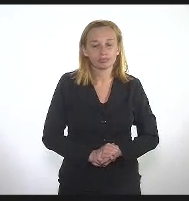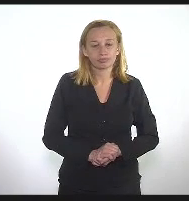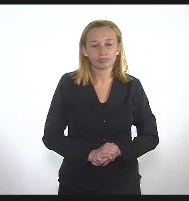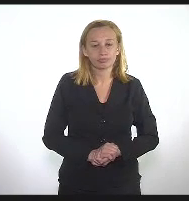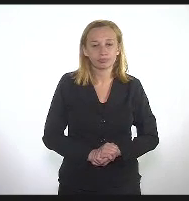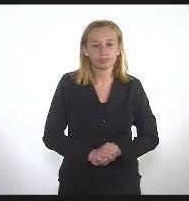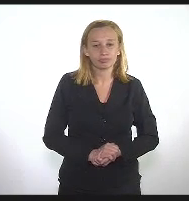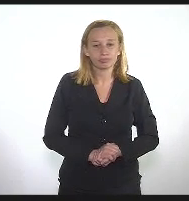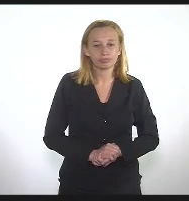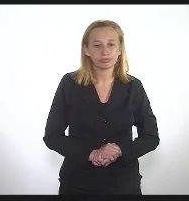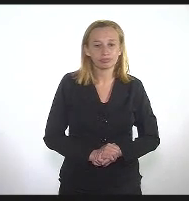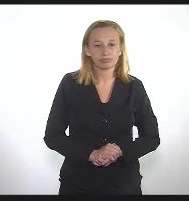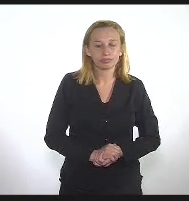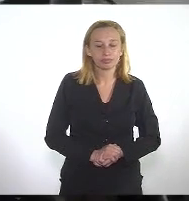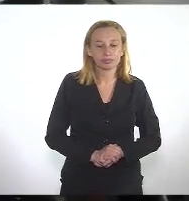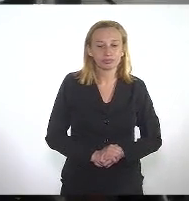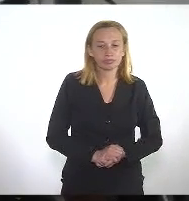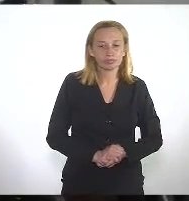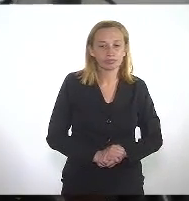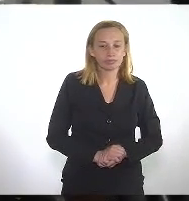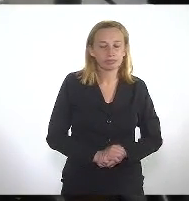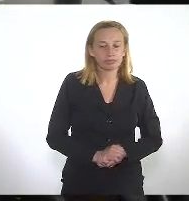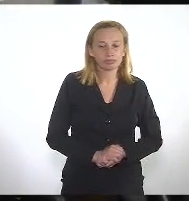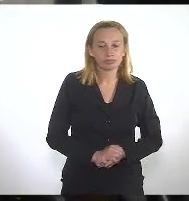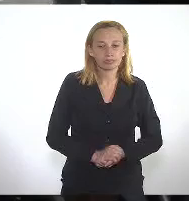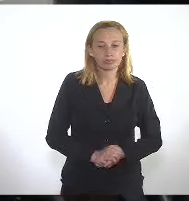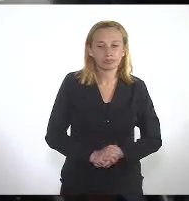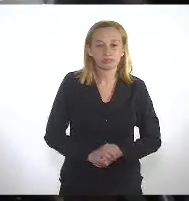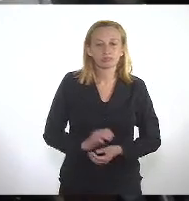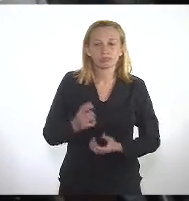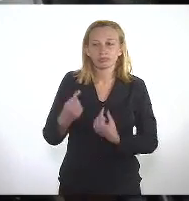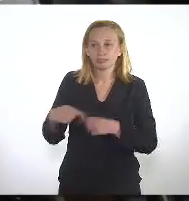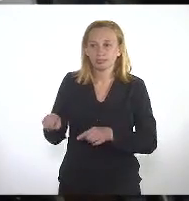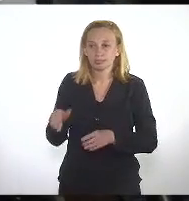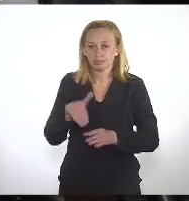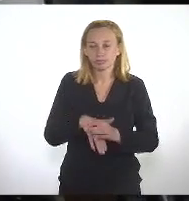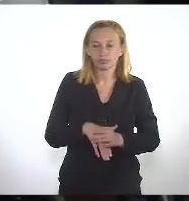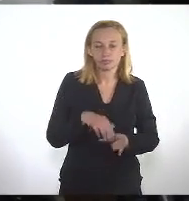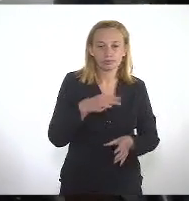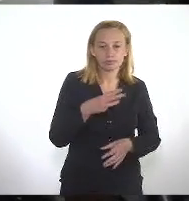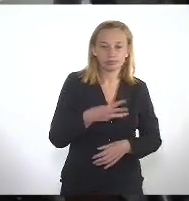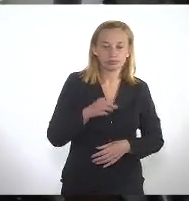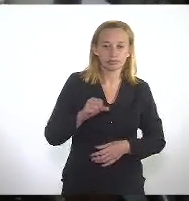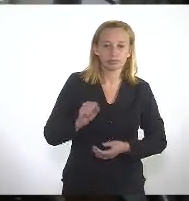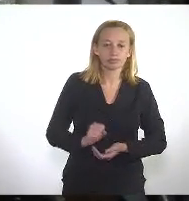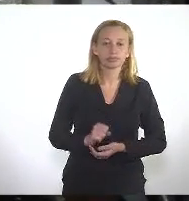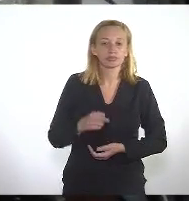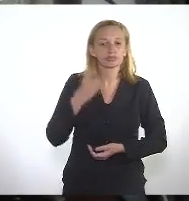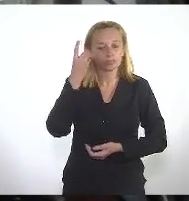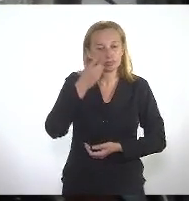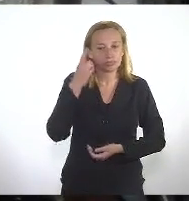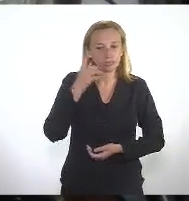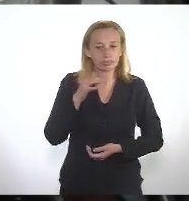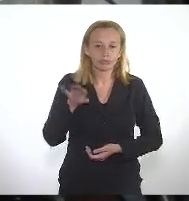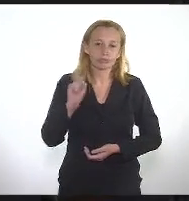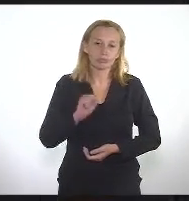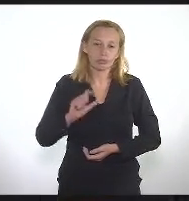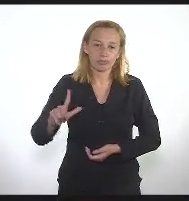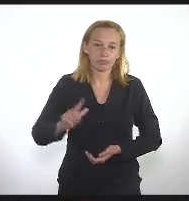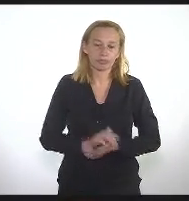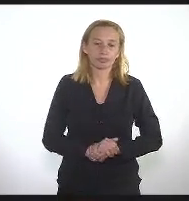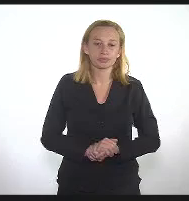Abisteno 3491. Ok. Ok. Abstenção do deputado Samuel Malafaia. Deputado da enfermeira.